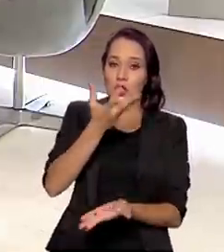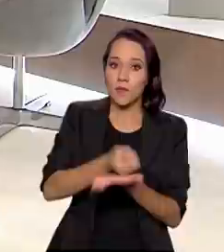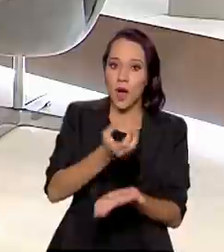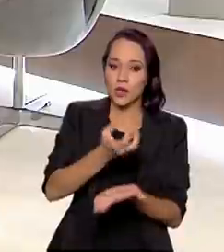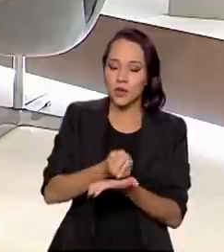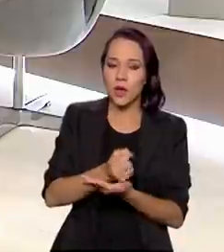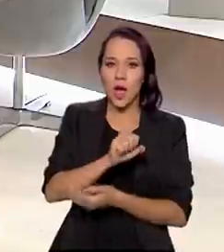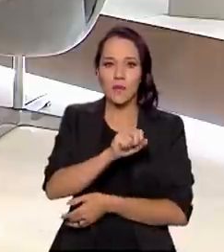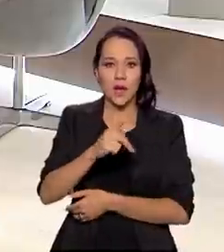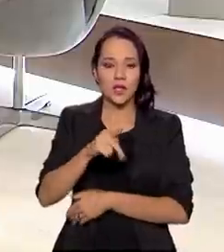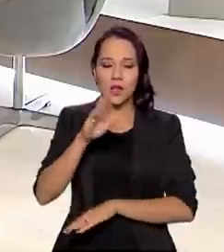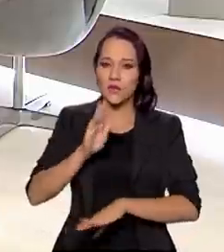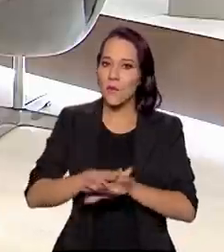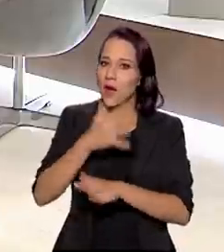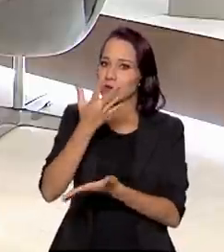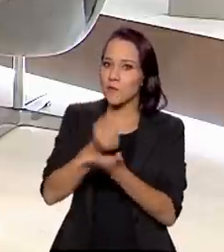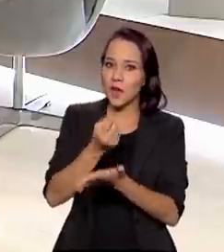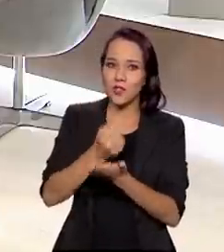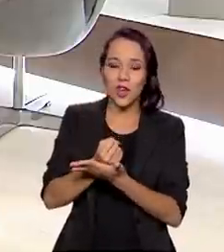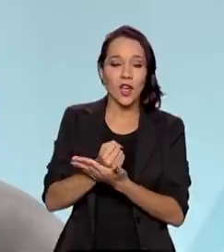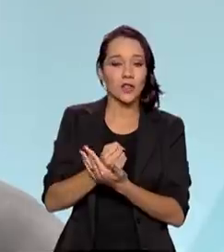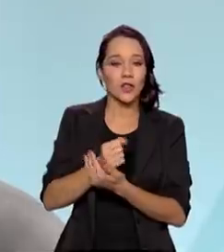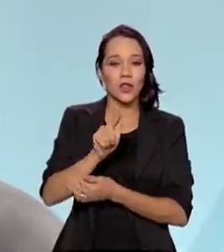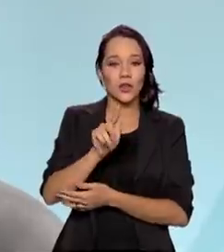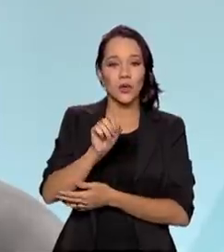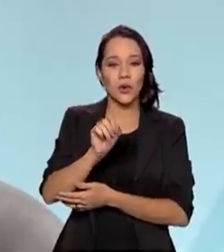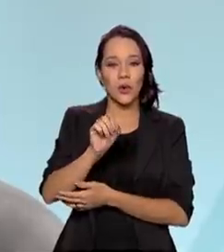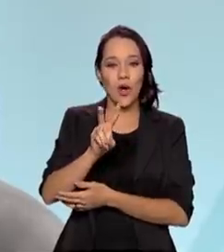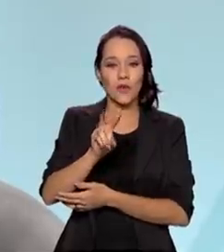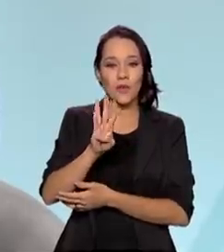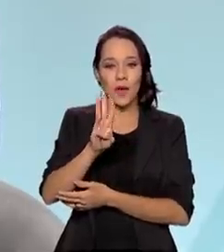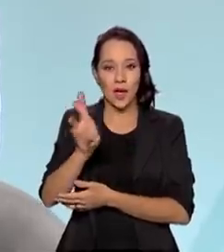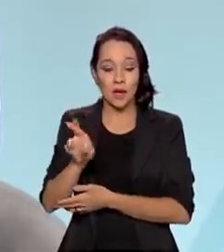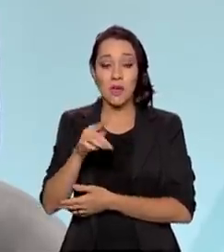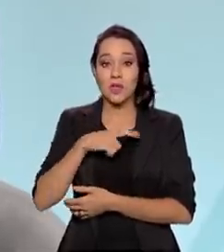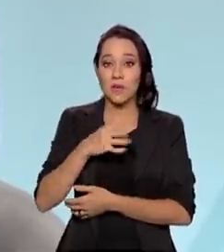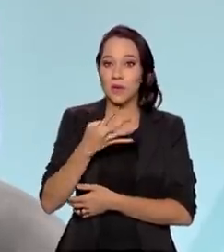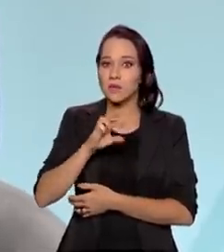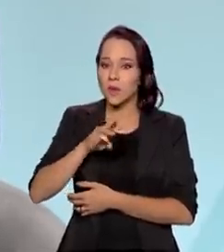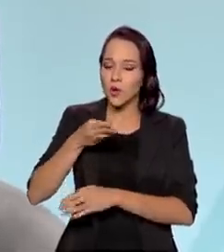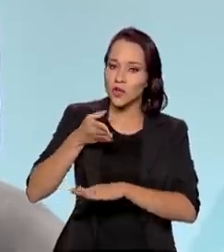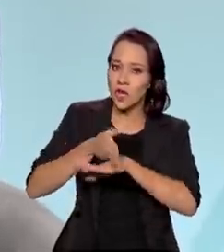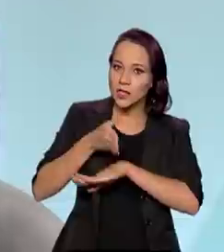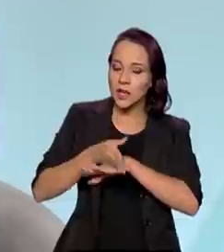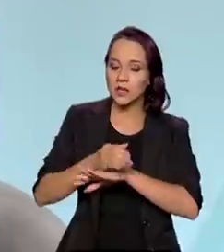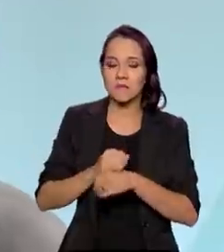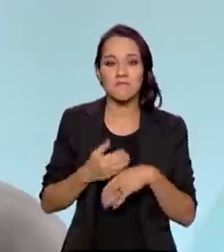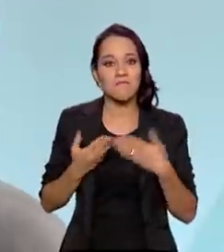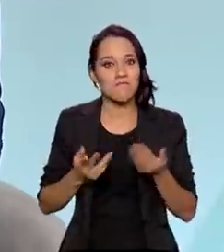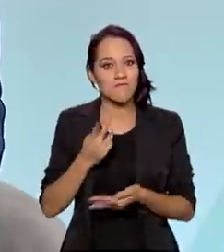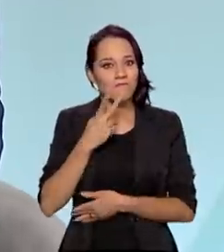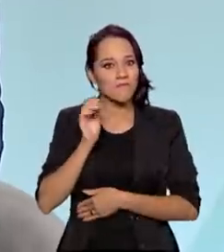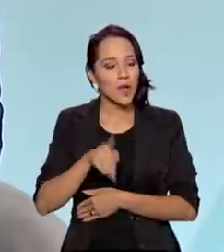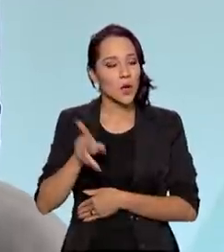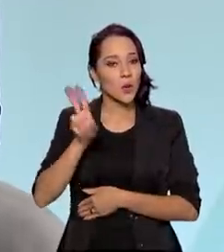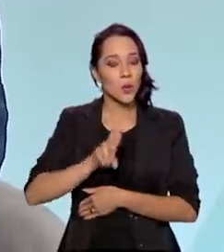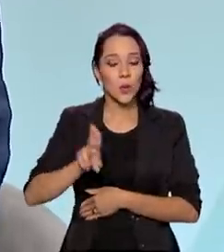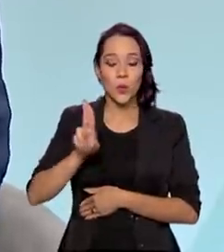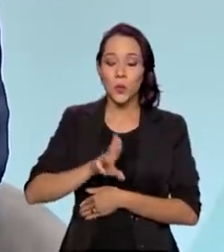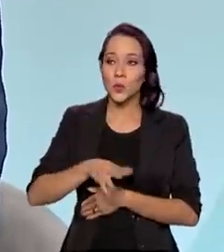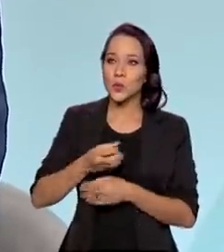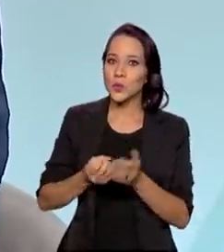o aplicativo mais baixado do Gov.br, e teve 440 milhões de acessos. Então, nós estamos falando que é um uso